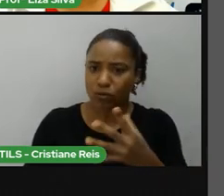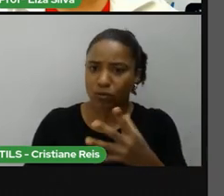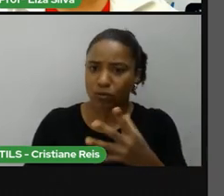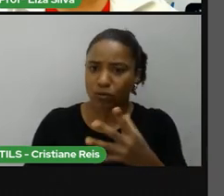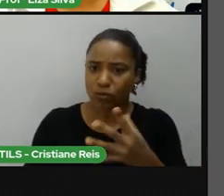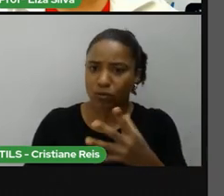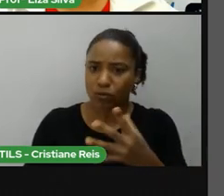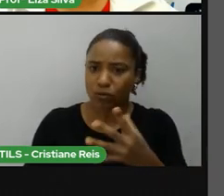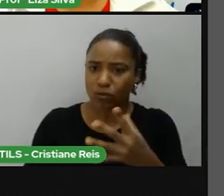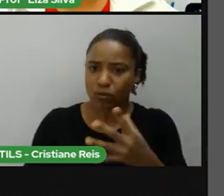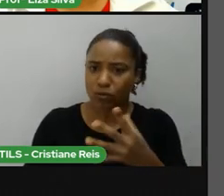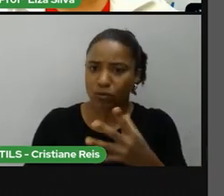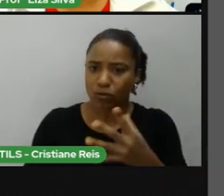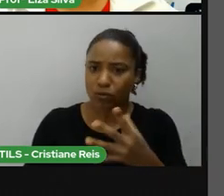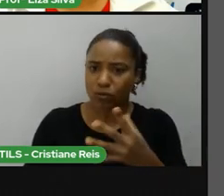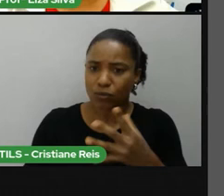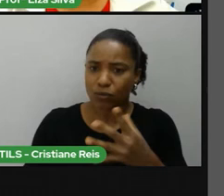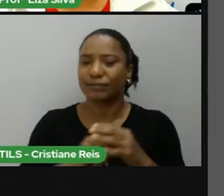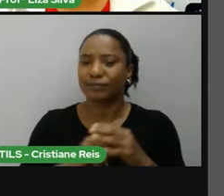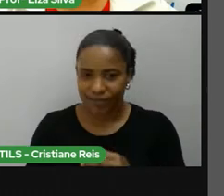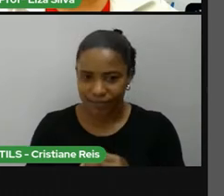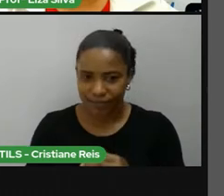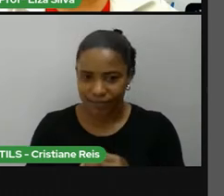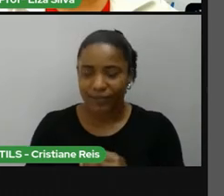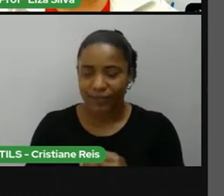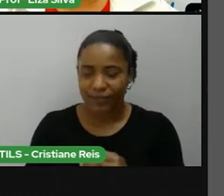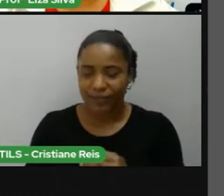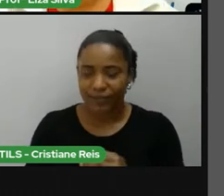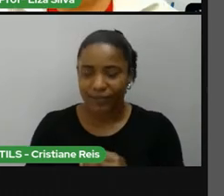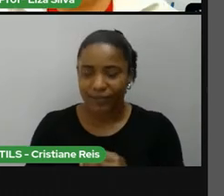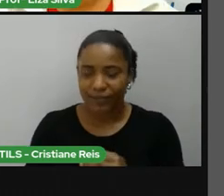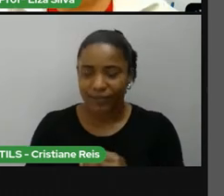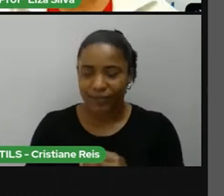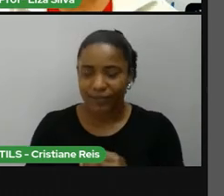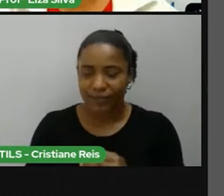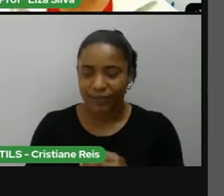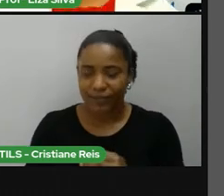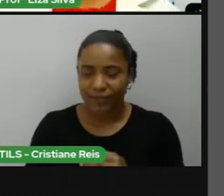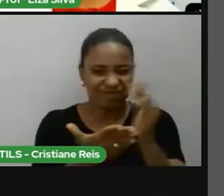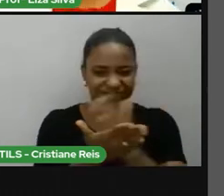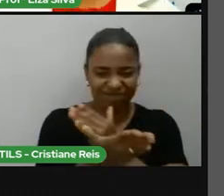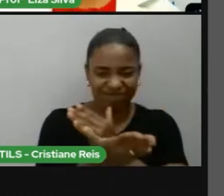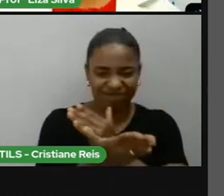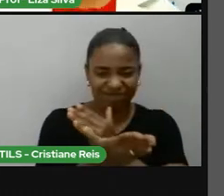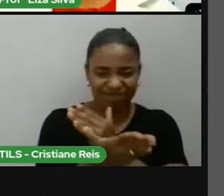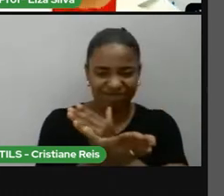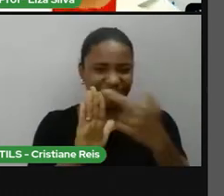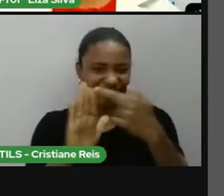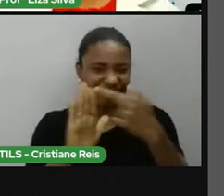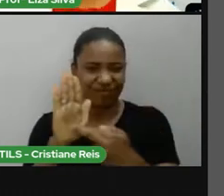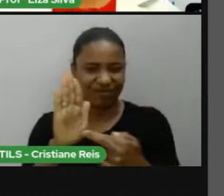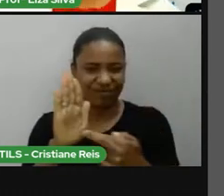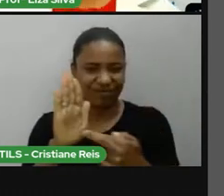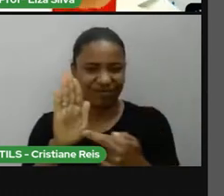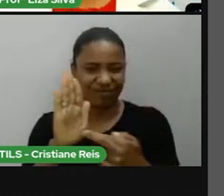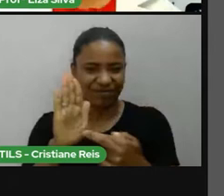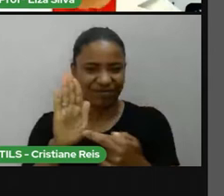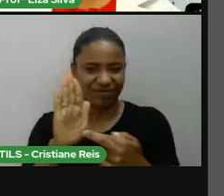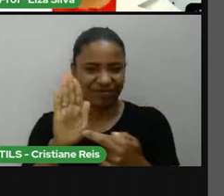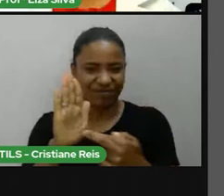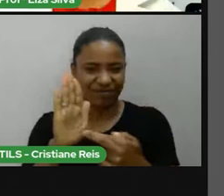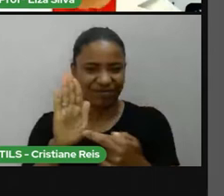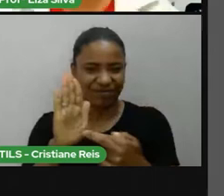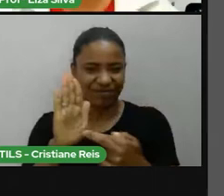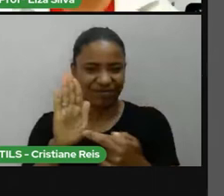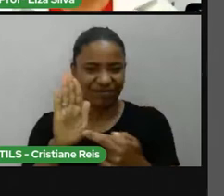rules in public schools, o fim das regras de segregação, ou seja, de separação racial